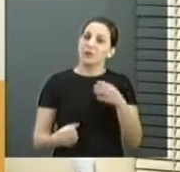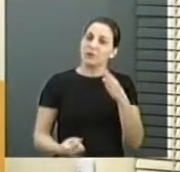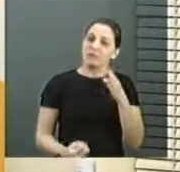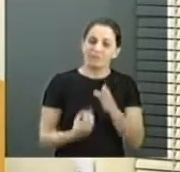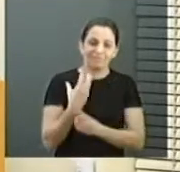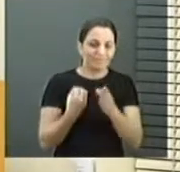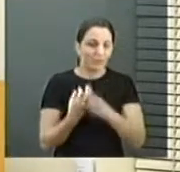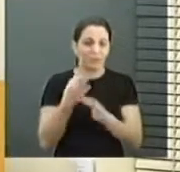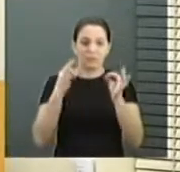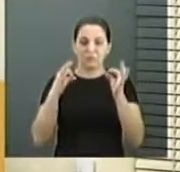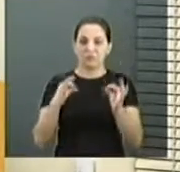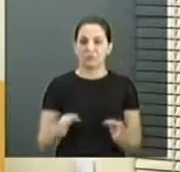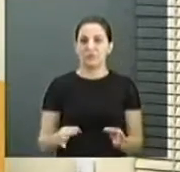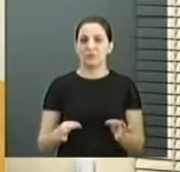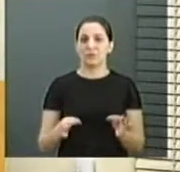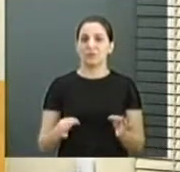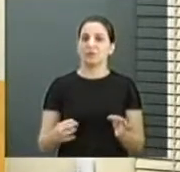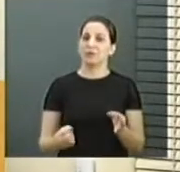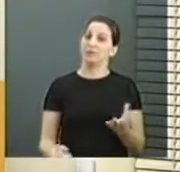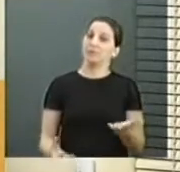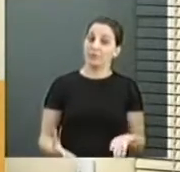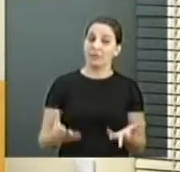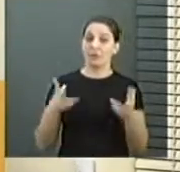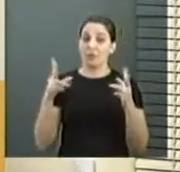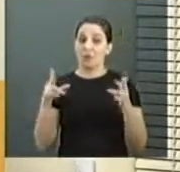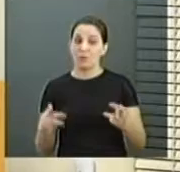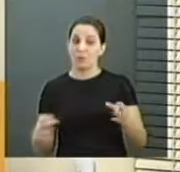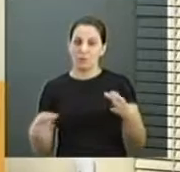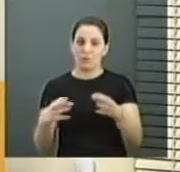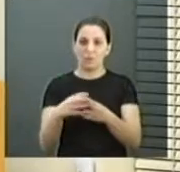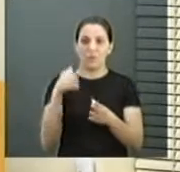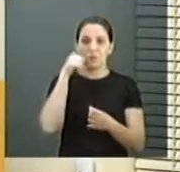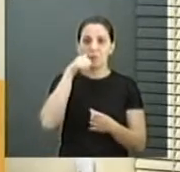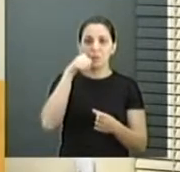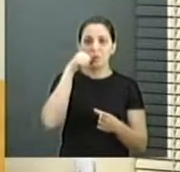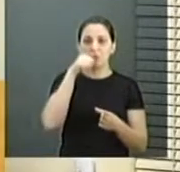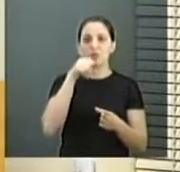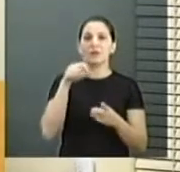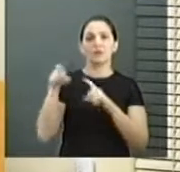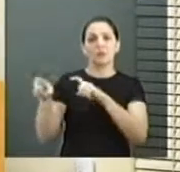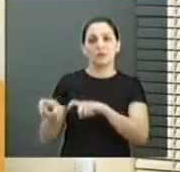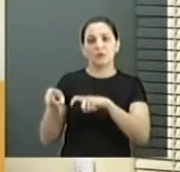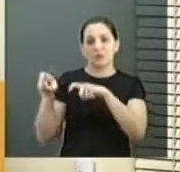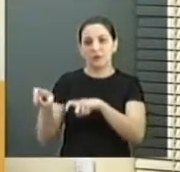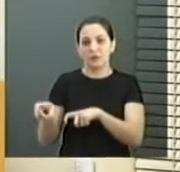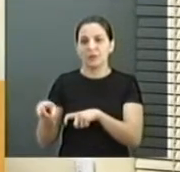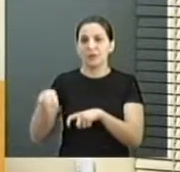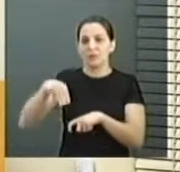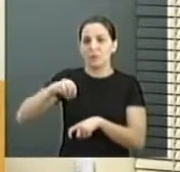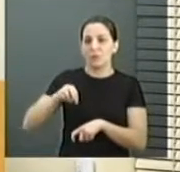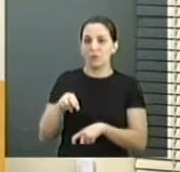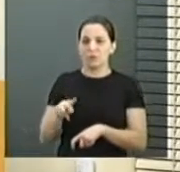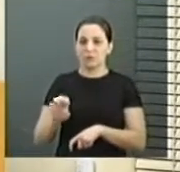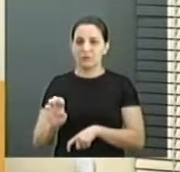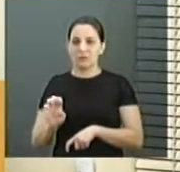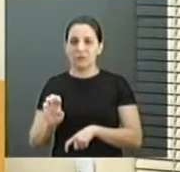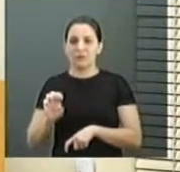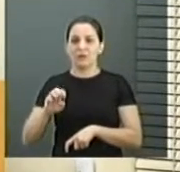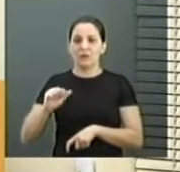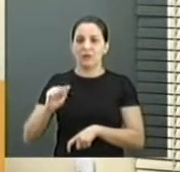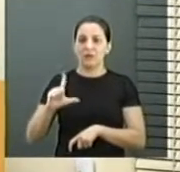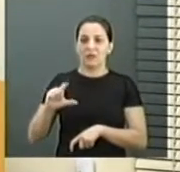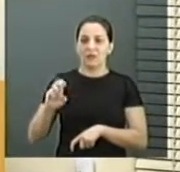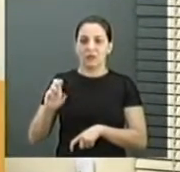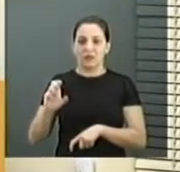amontoados. Como acontece com o próprio grupo de mulheres assentadas no assentamento Monte Alegre, que tem